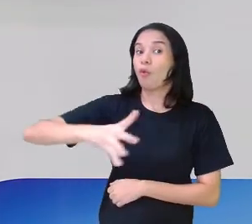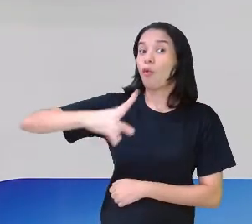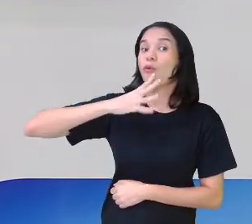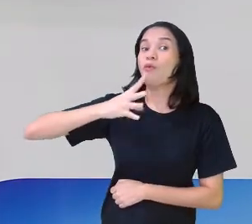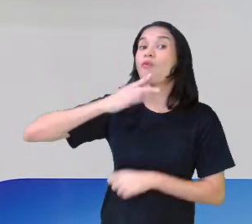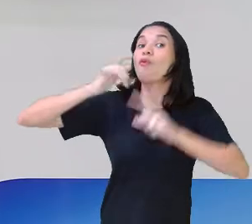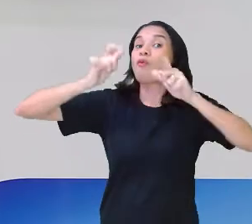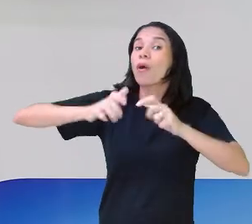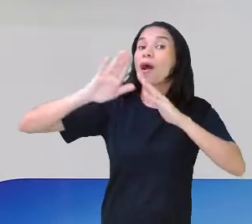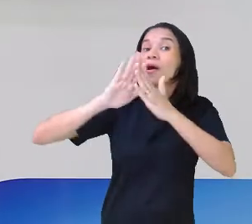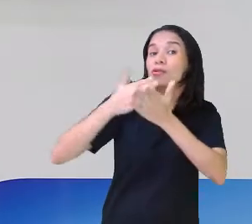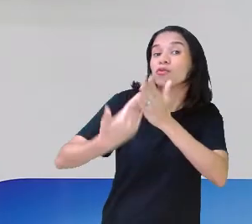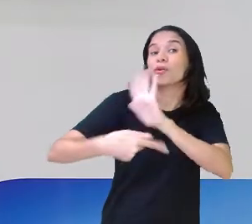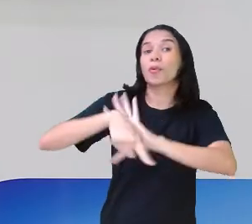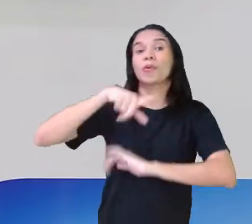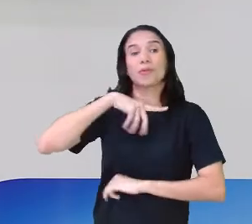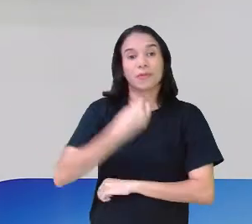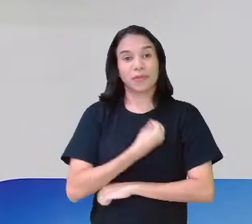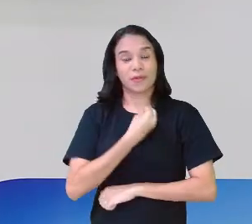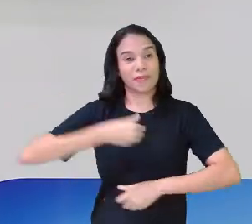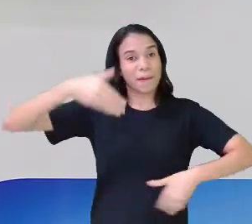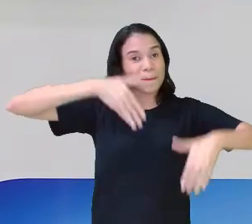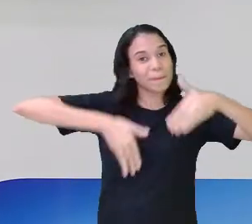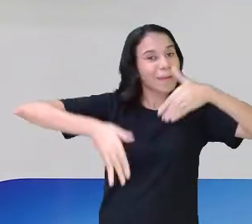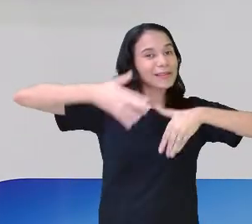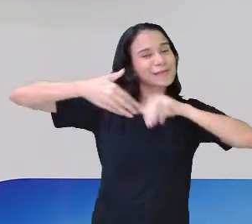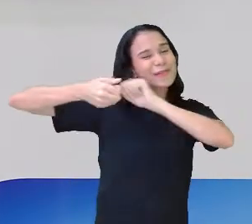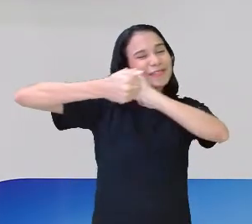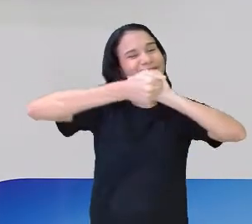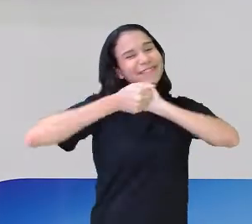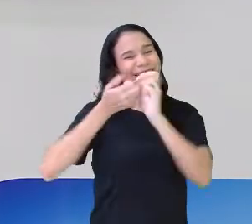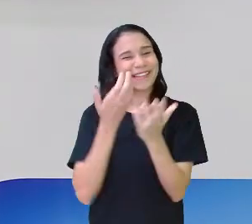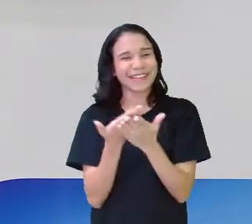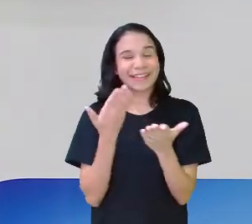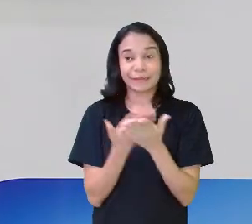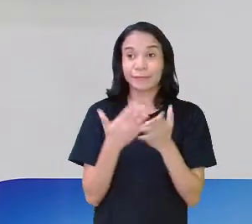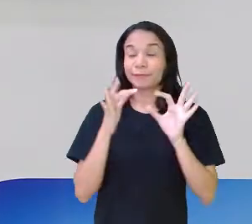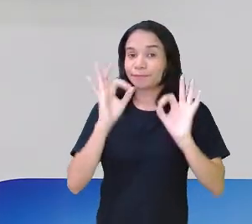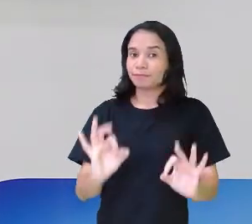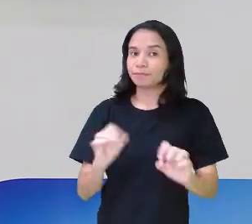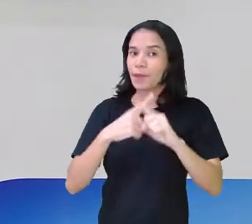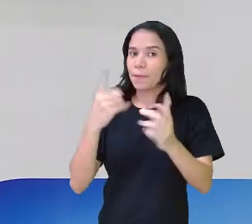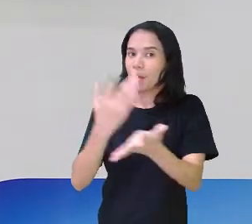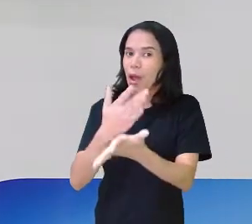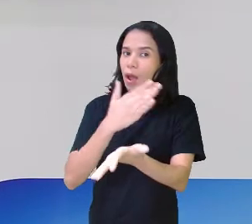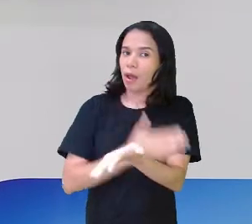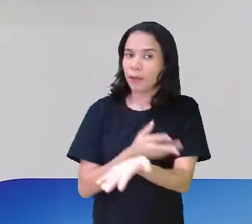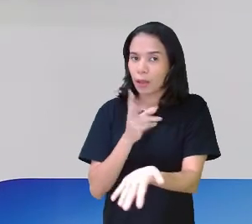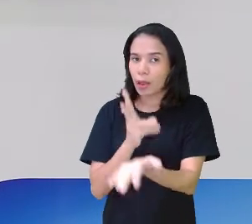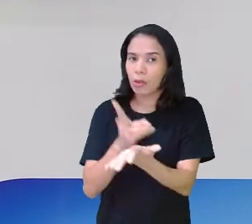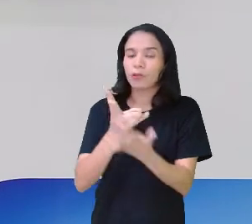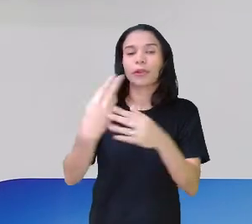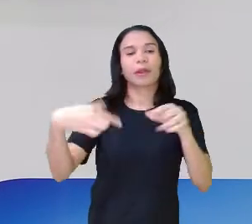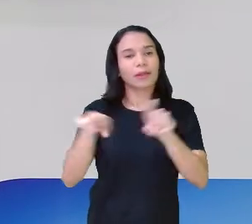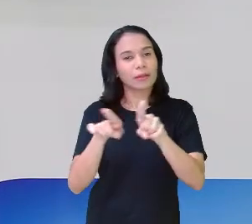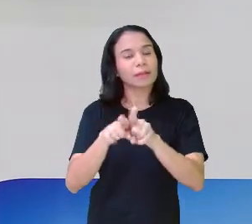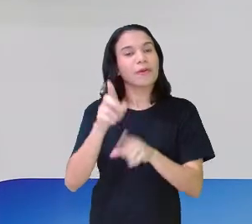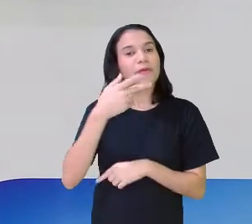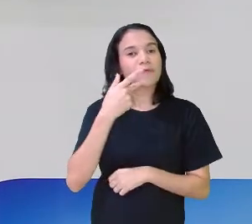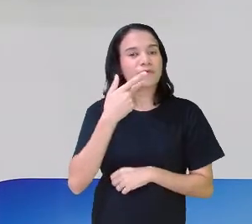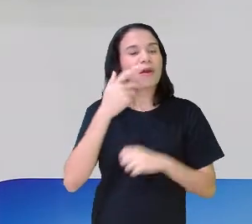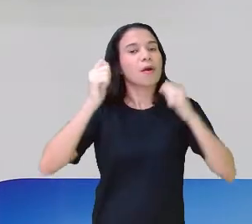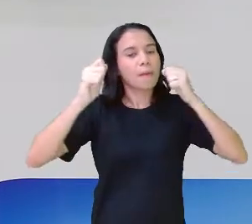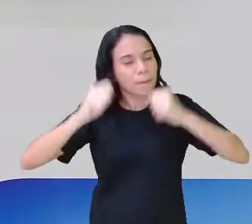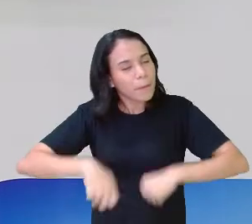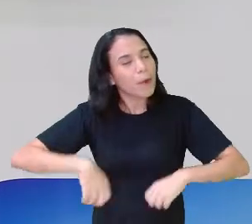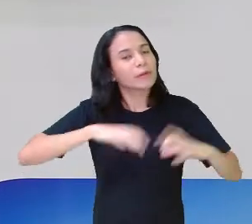quais escolas estão aí participando ativamente das nossas aulas. Mas antes de continuar, também quero te dizer que você